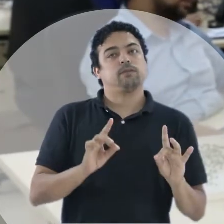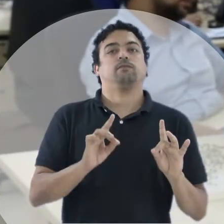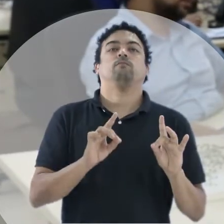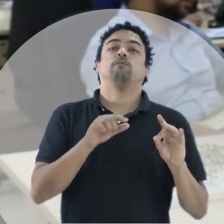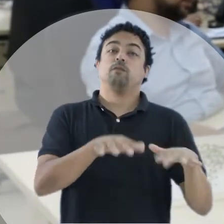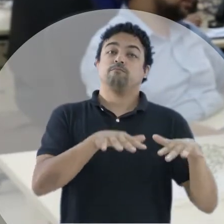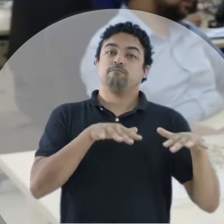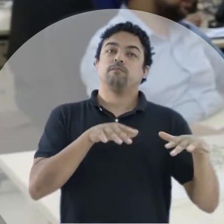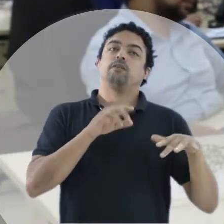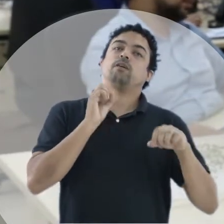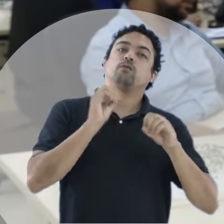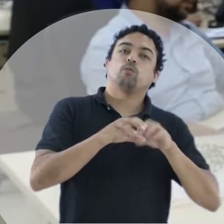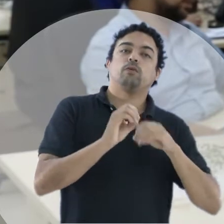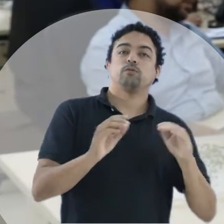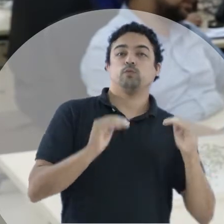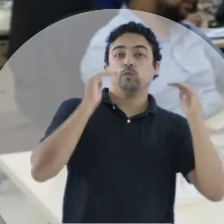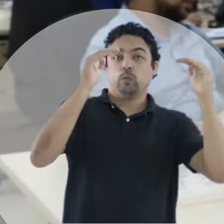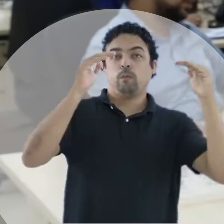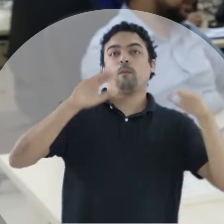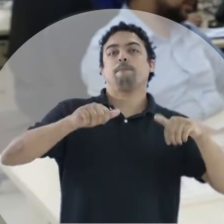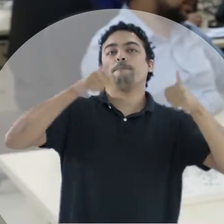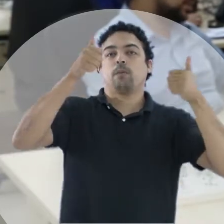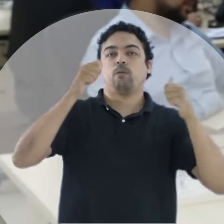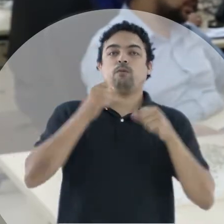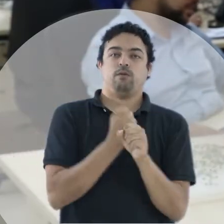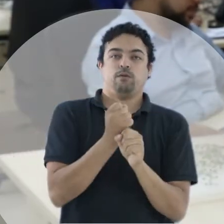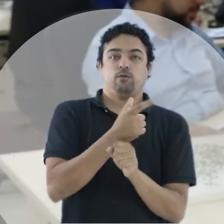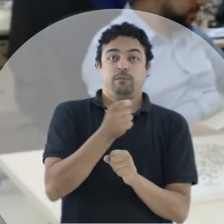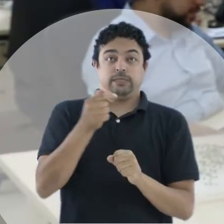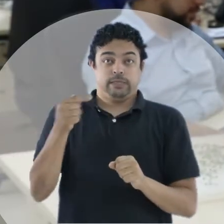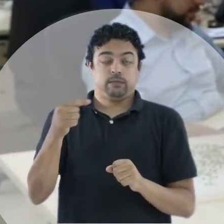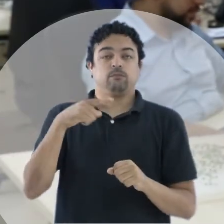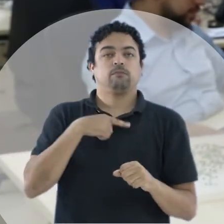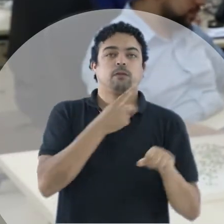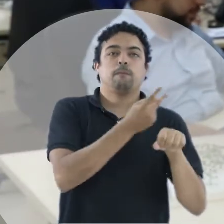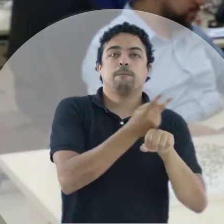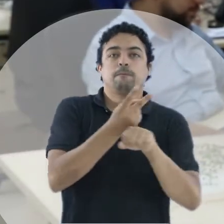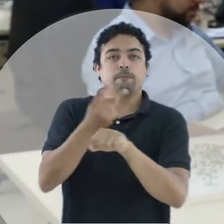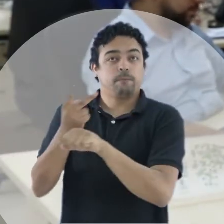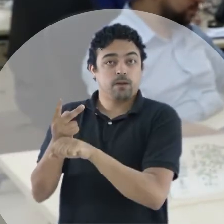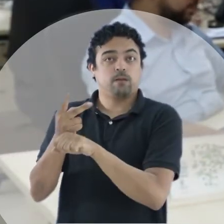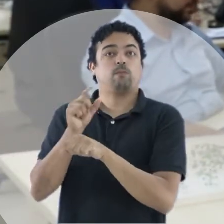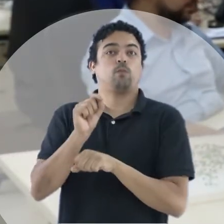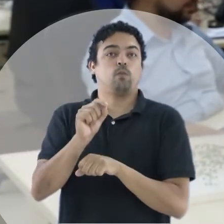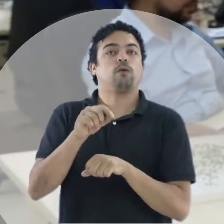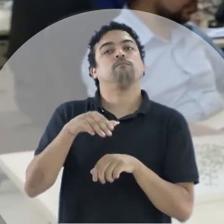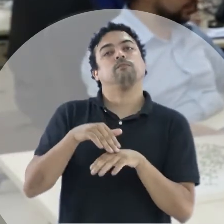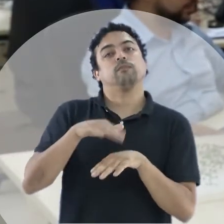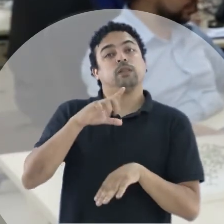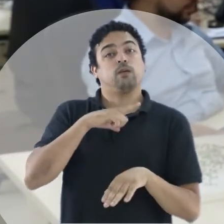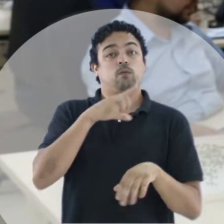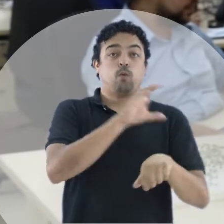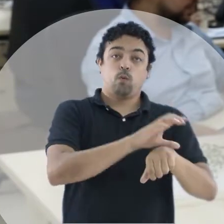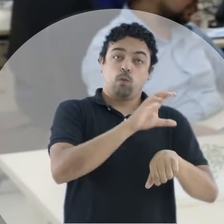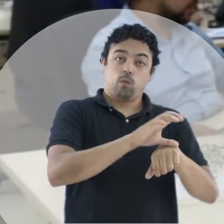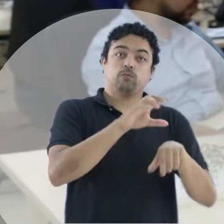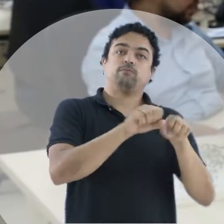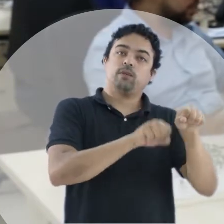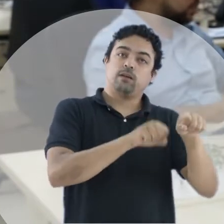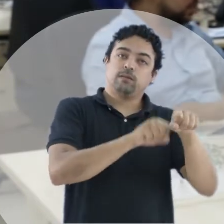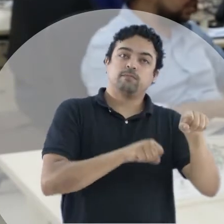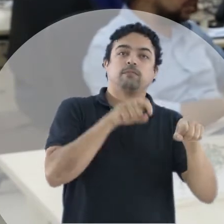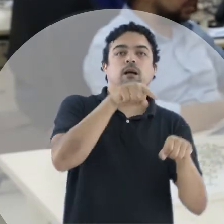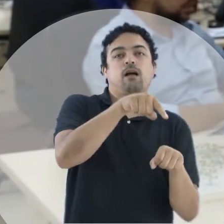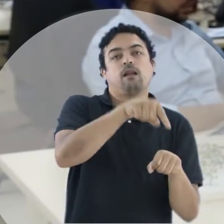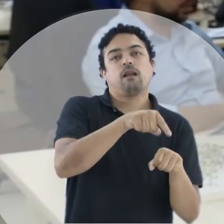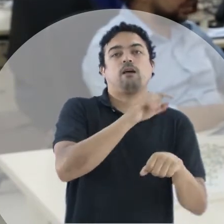do Ceará na solenidade e destaques da educação superior em 2017. Dentre os premiados do IFC é, o destaque maior ficou por conta